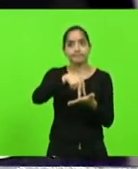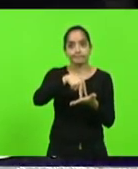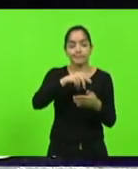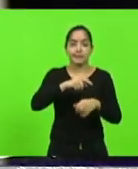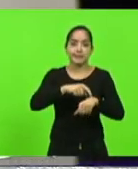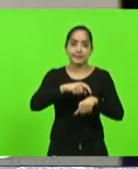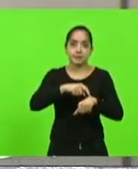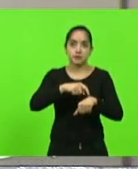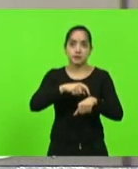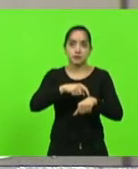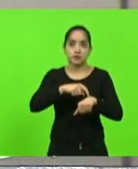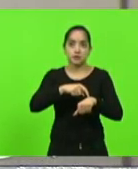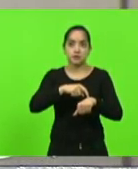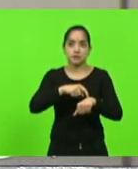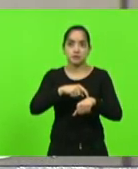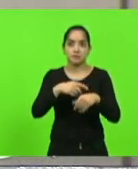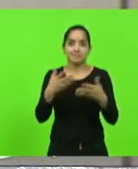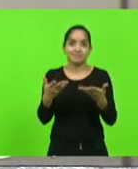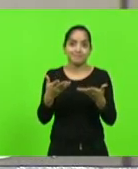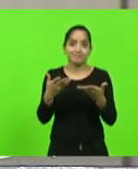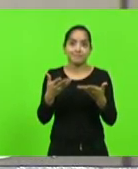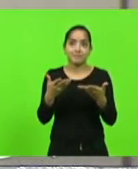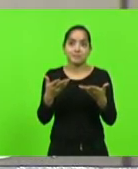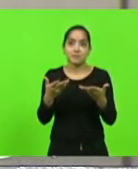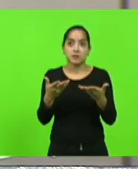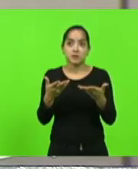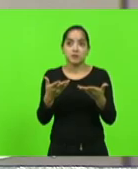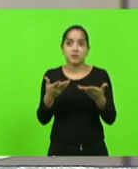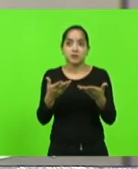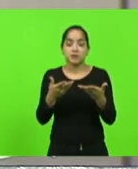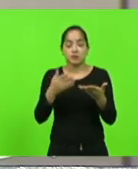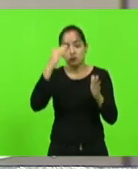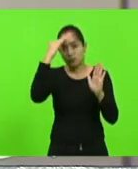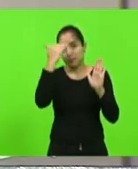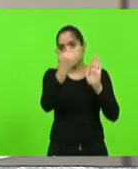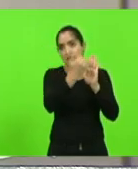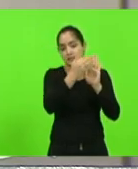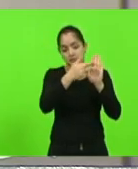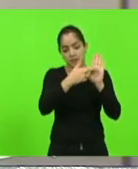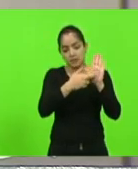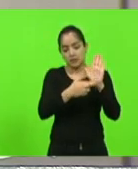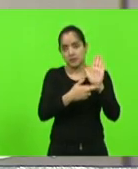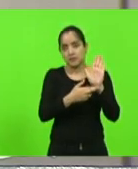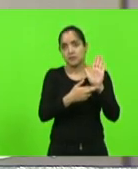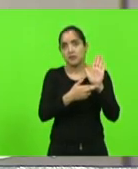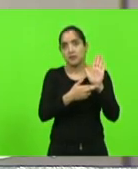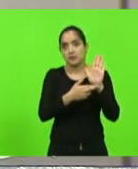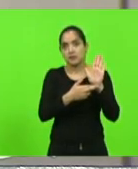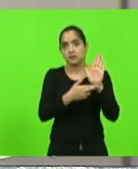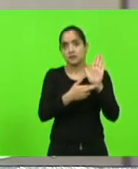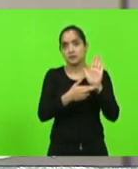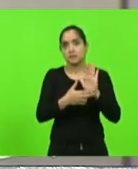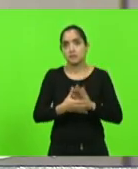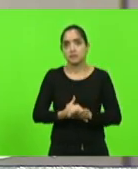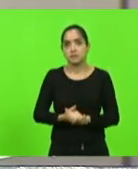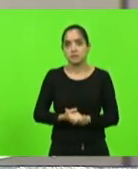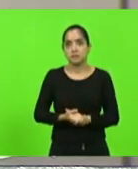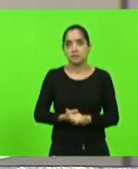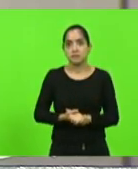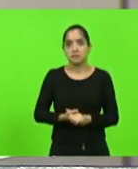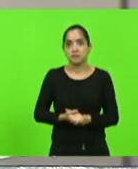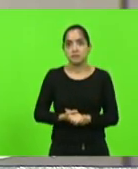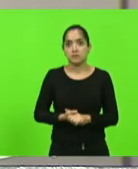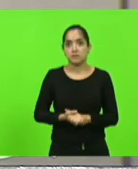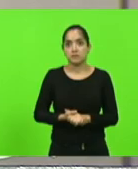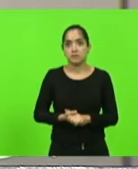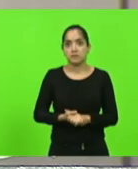horário. O que que, eu estou cumprindo, exatamente. Não, tem problema, mas eu peço, se vossa excelência me permite,